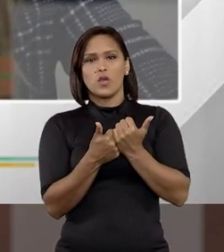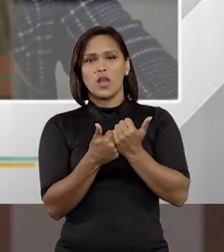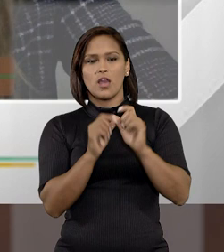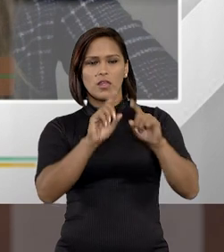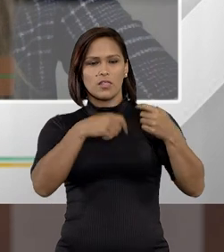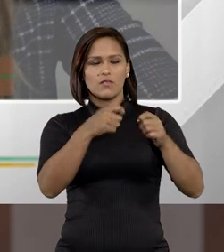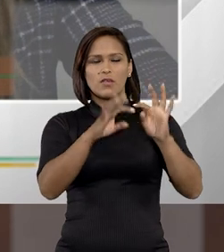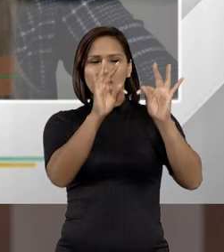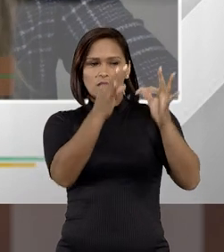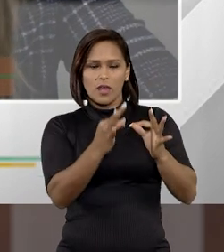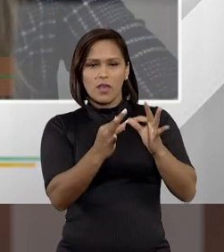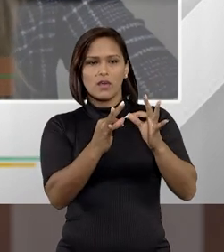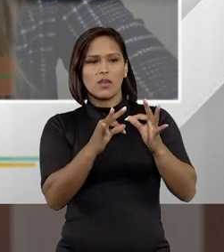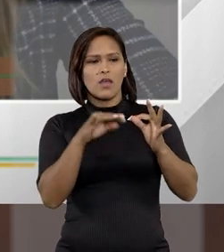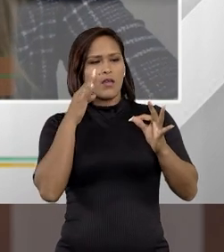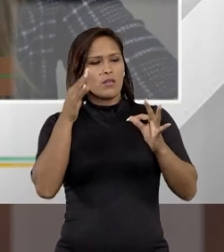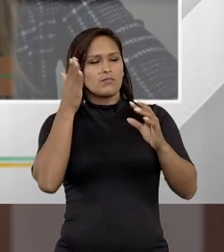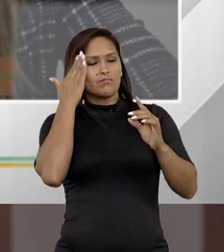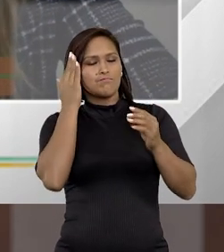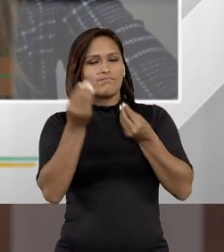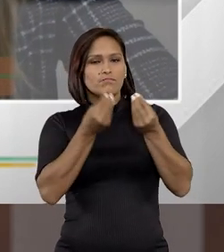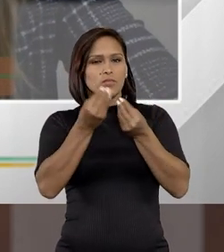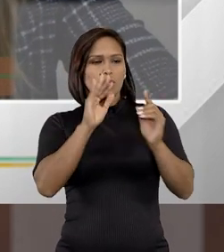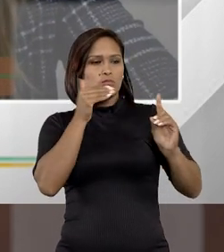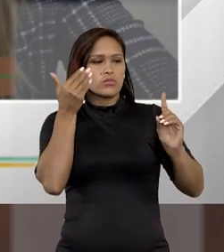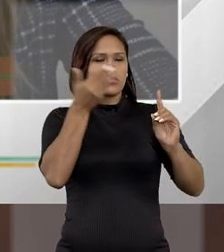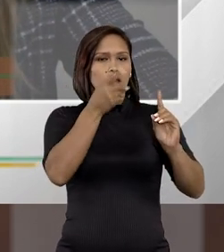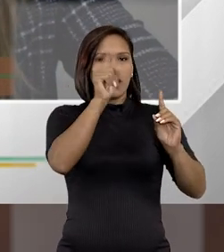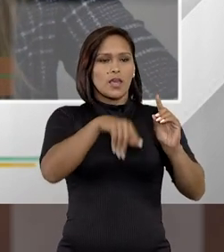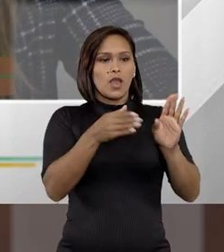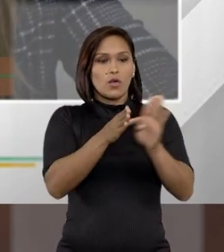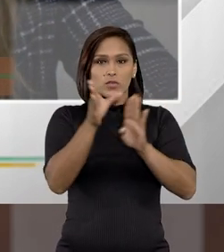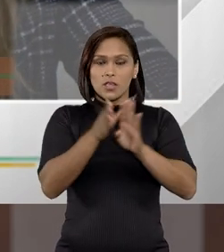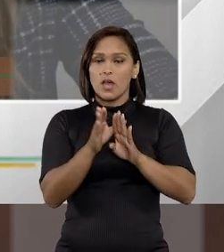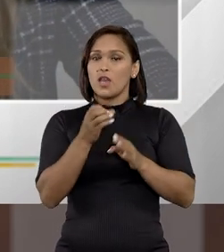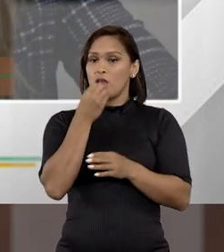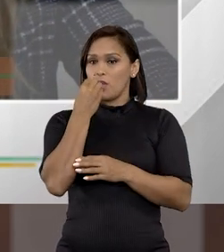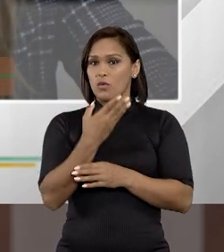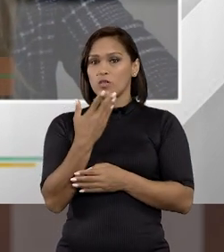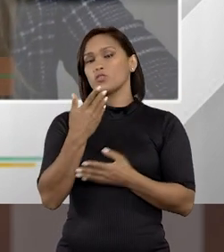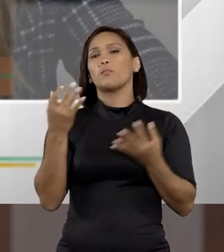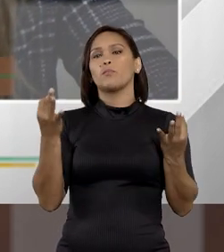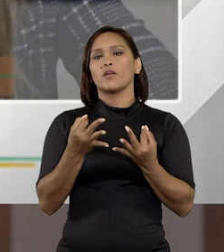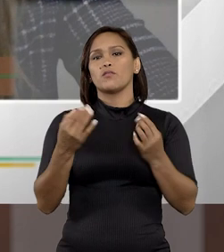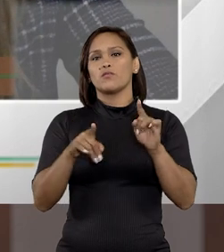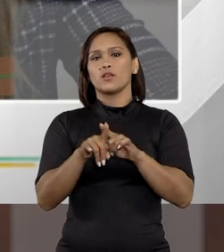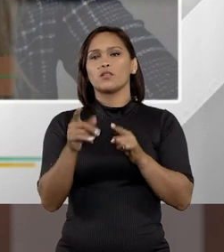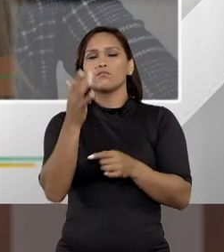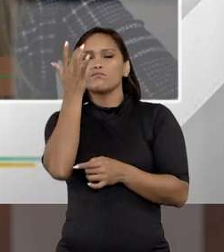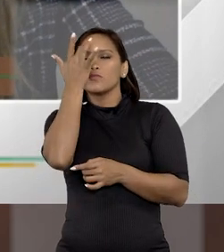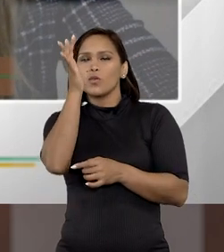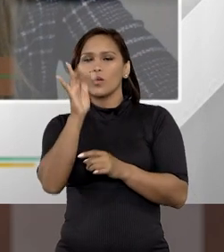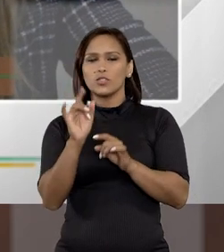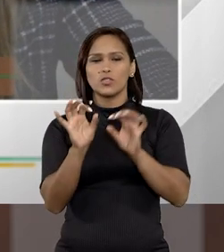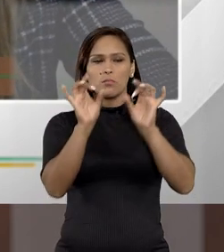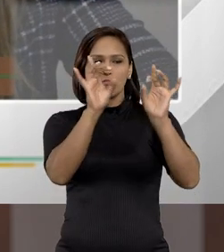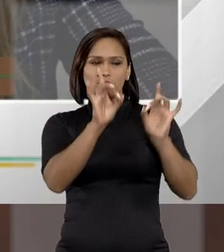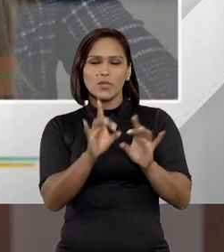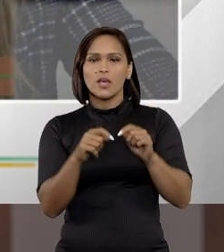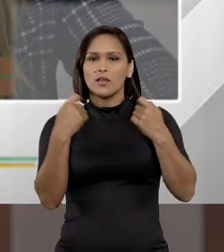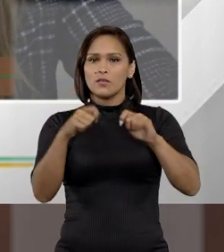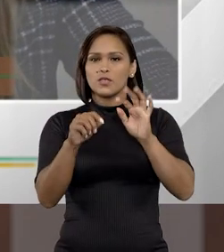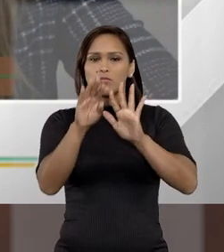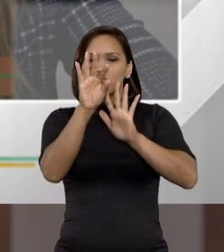uma defesa técnica que vai saber exatamente o que lhe aconselhar e eu sou totalmente favorável. Eu só acho que alguns pontos